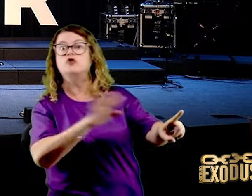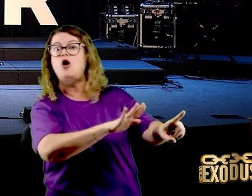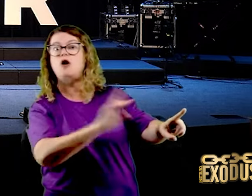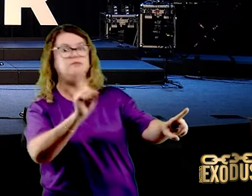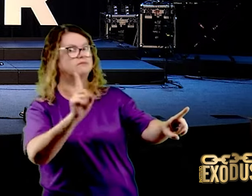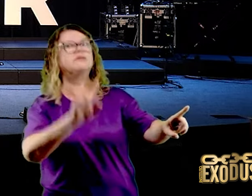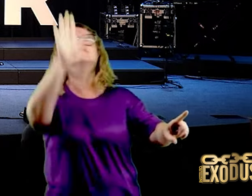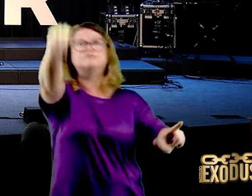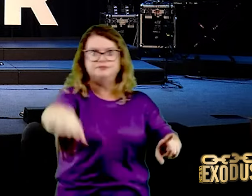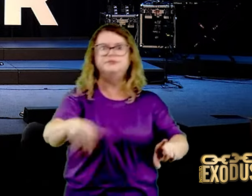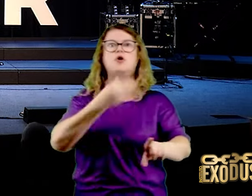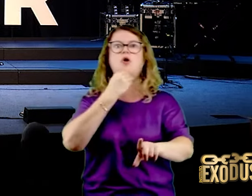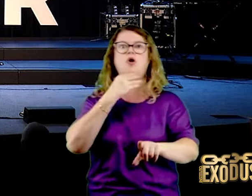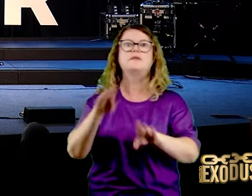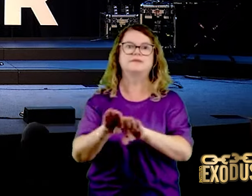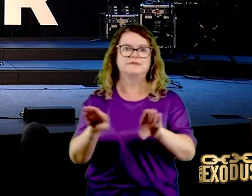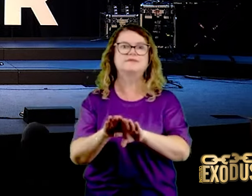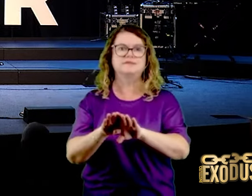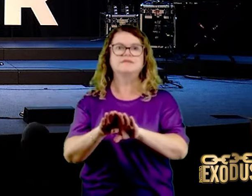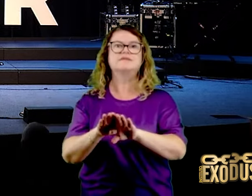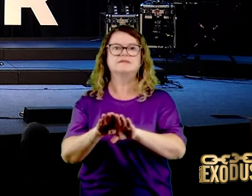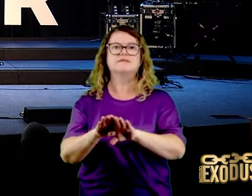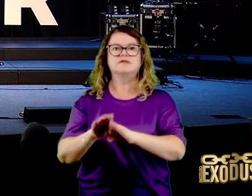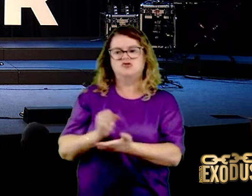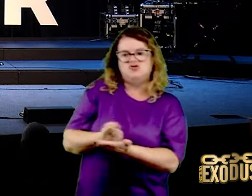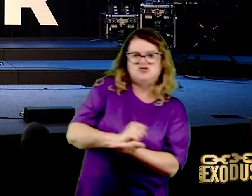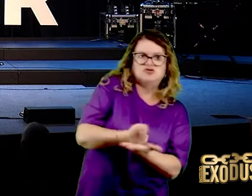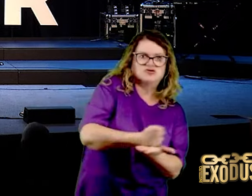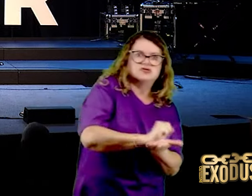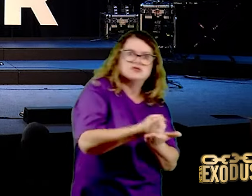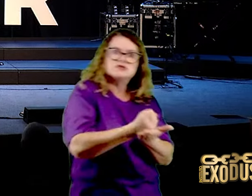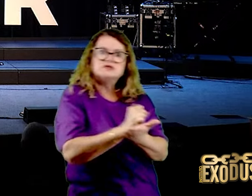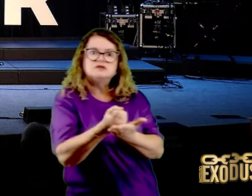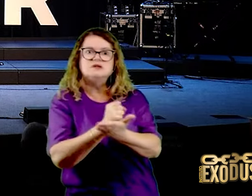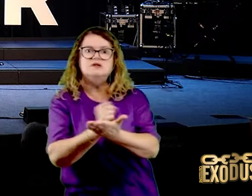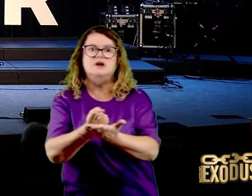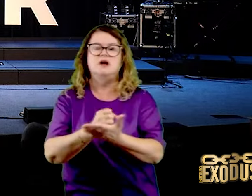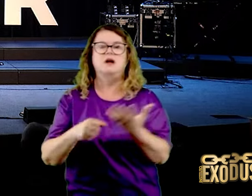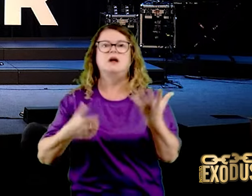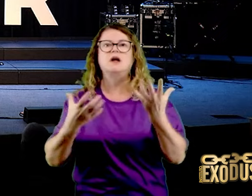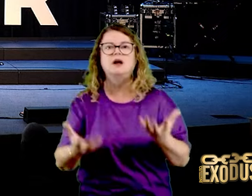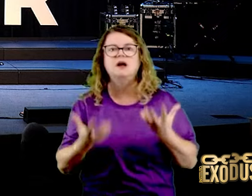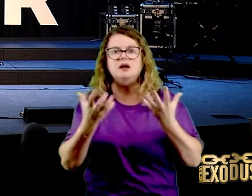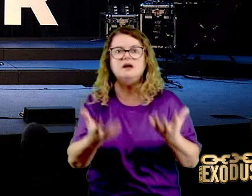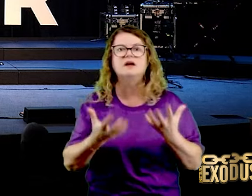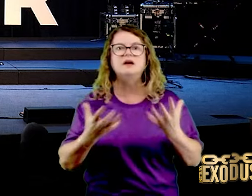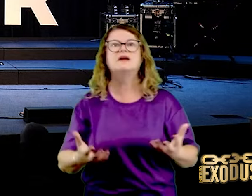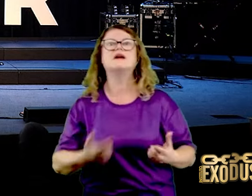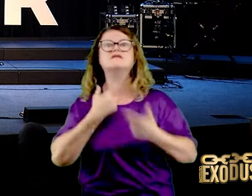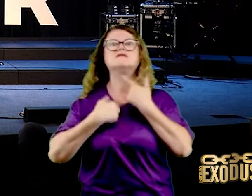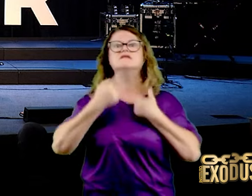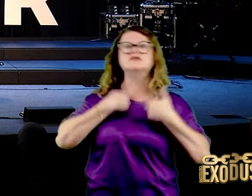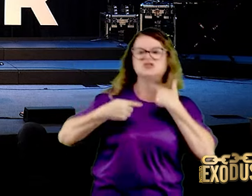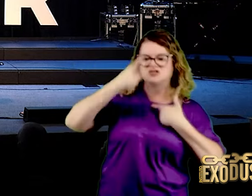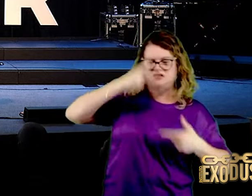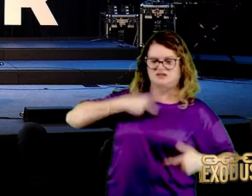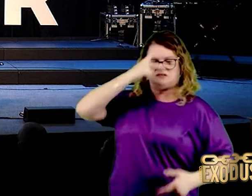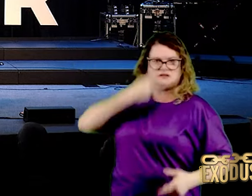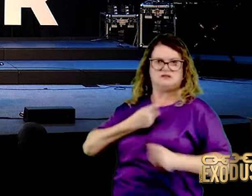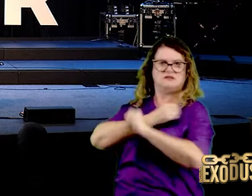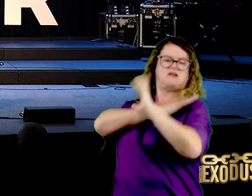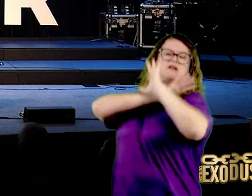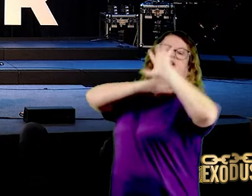É um espírito governante. E Ele quer satisfazer os desejos dEle de glória.